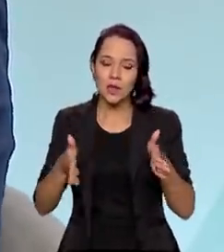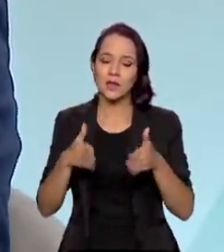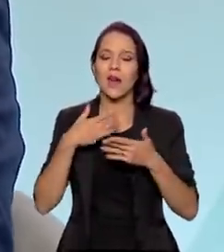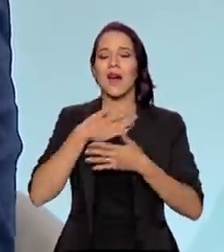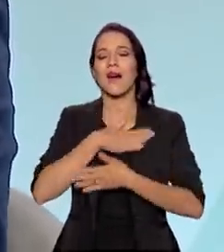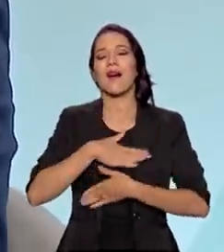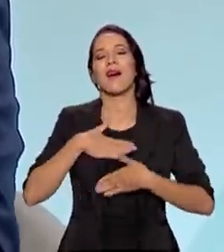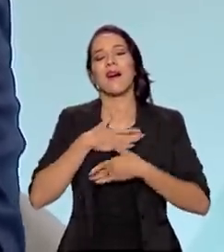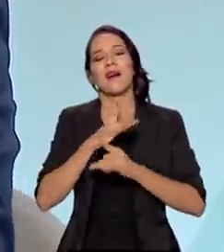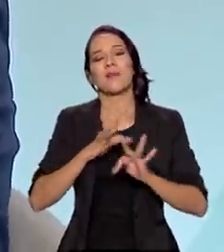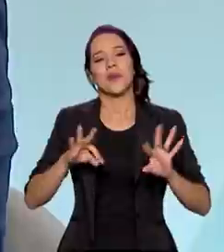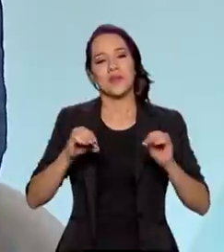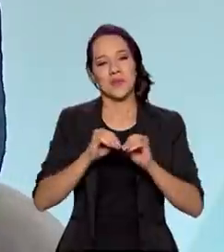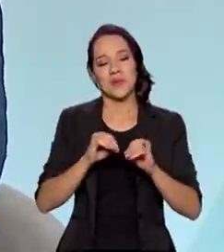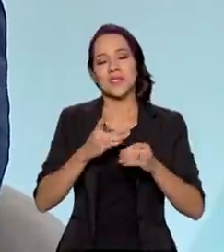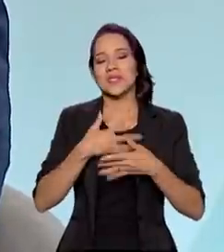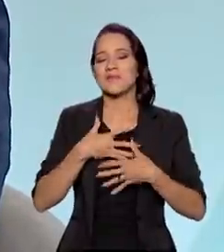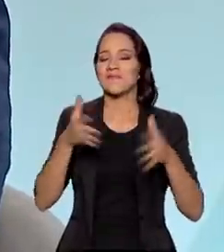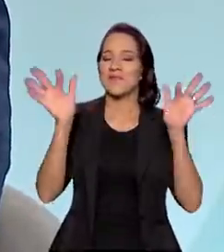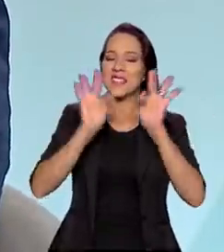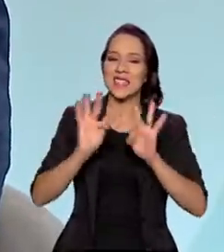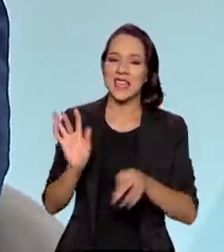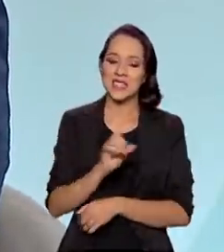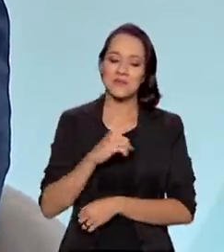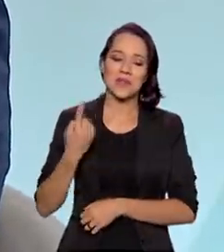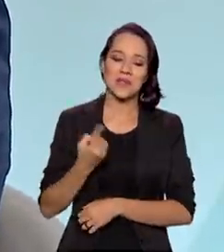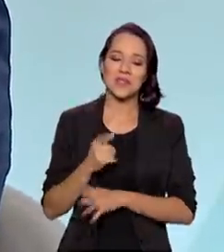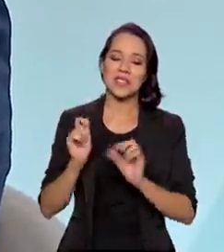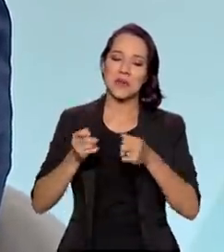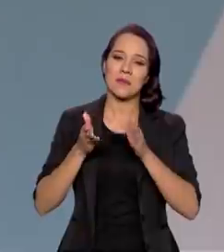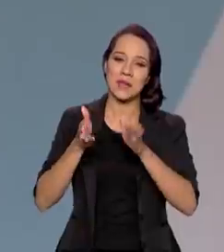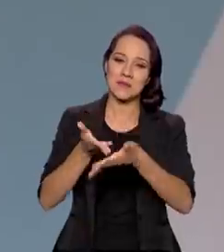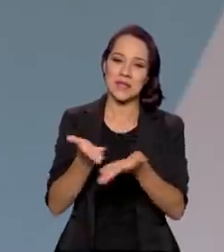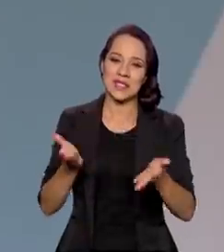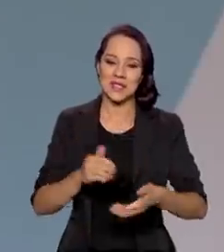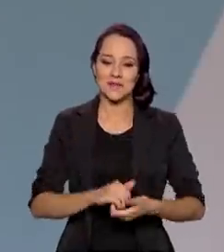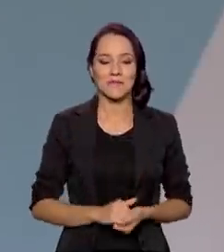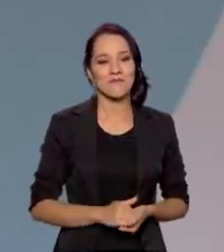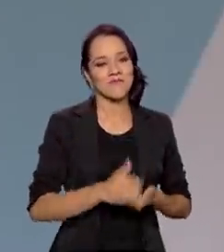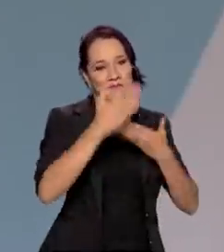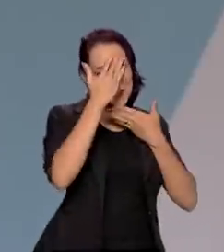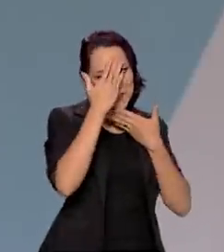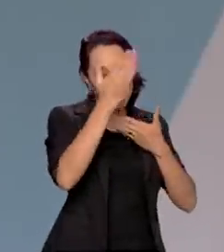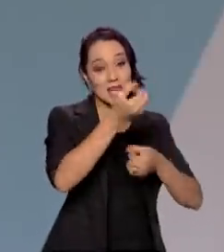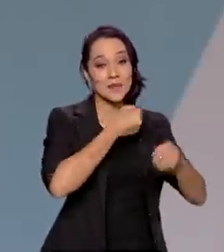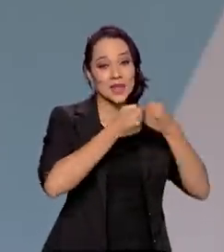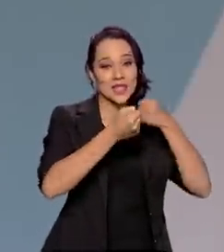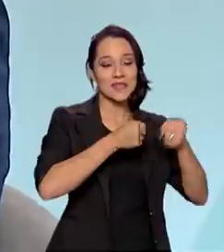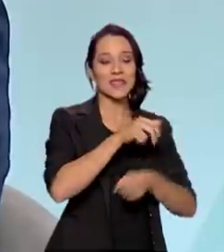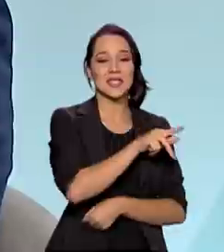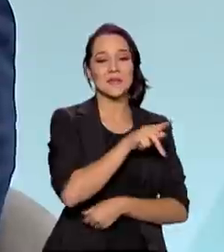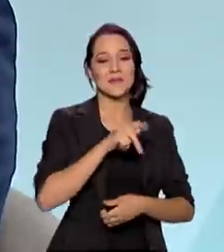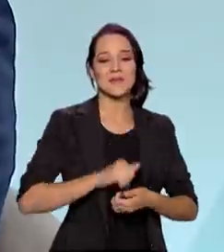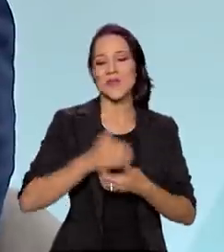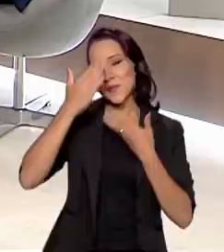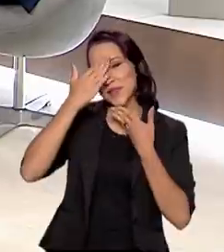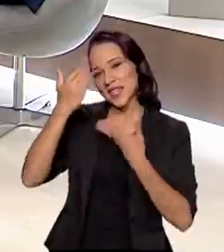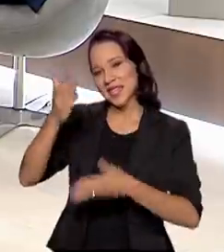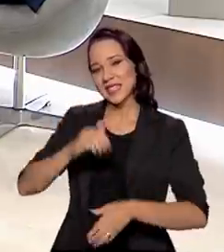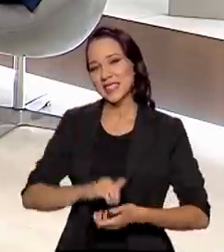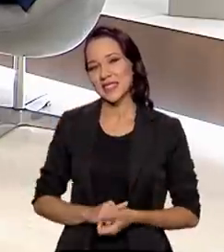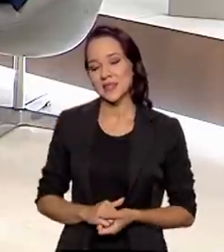muito gratificante para todos e é uma grande felicidade para nós, podemos fazer parte disso. Muito obrigado pela entrevista, presidente. Obrigado, Paulo.